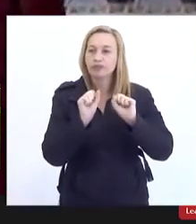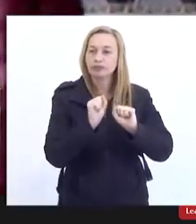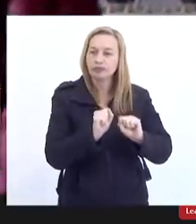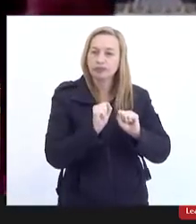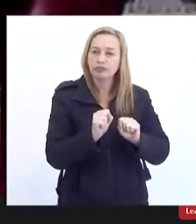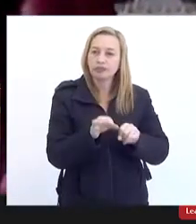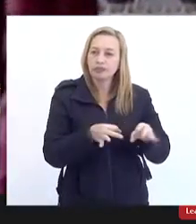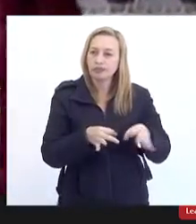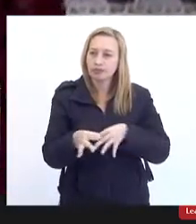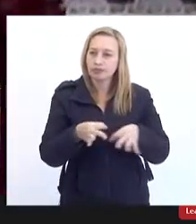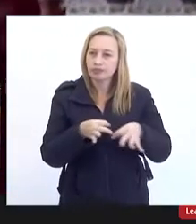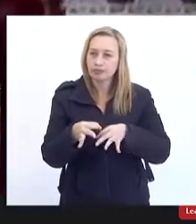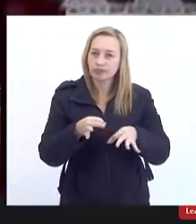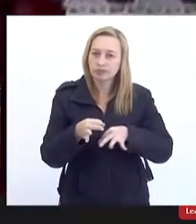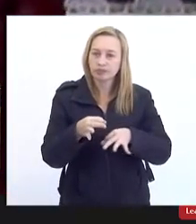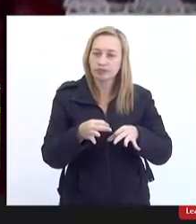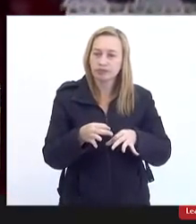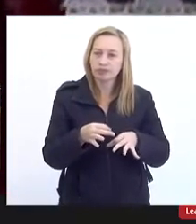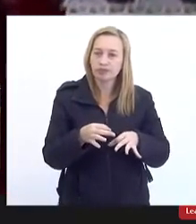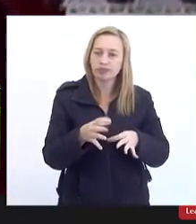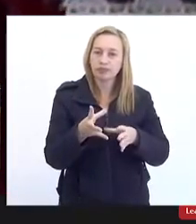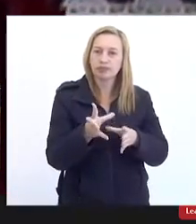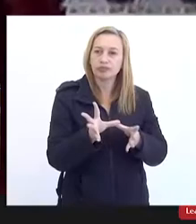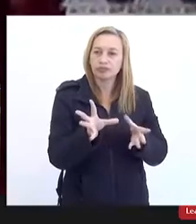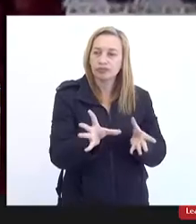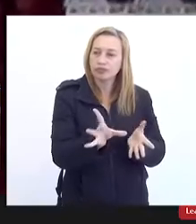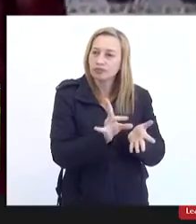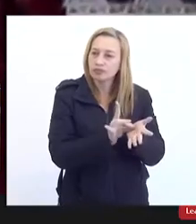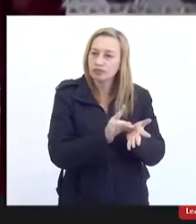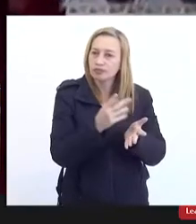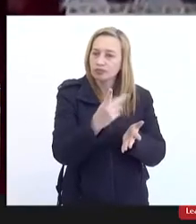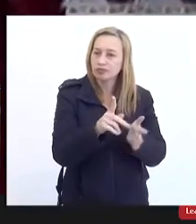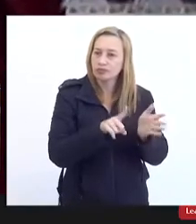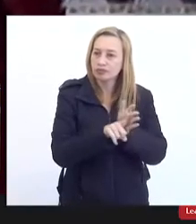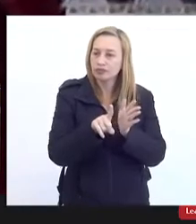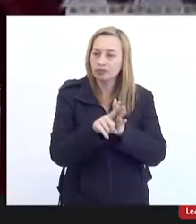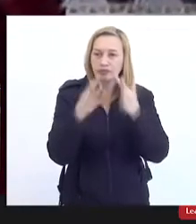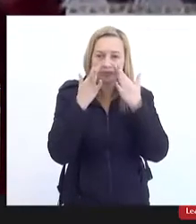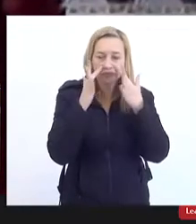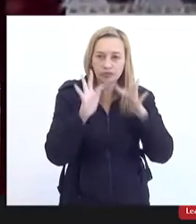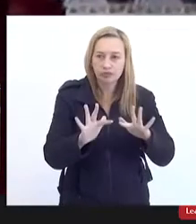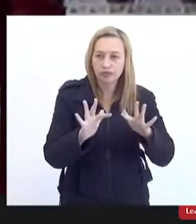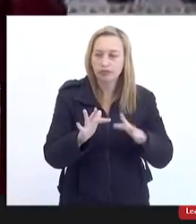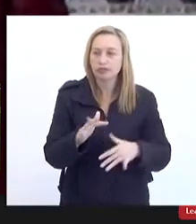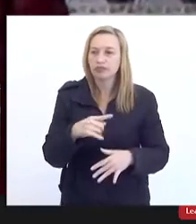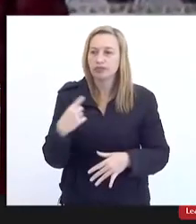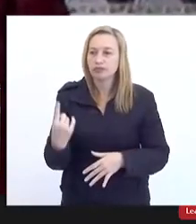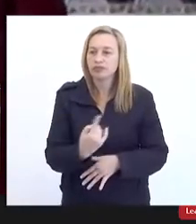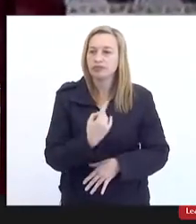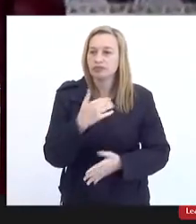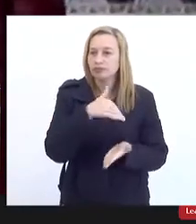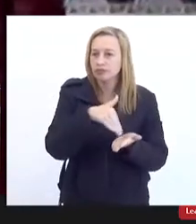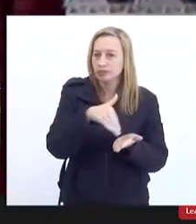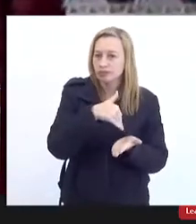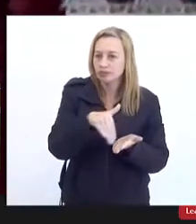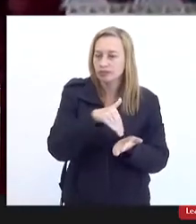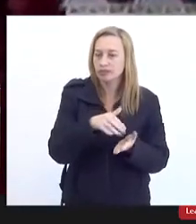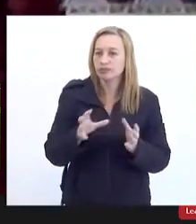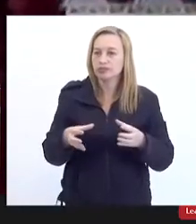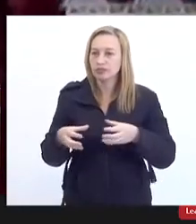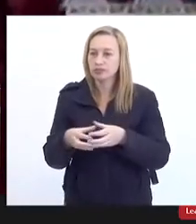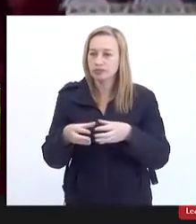feitas incluindo as suas perguntas e já chamar atenção as nossas queridas secretárias das